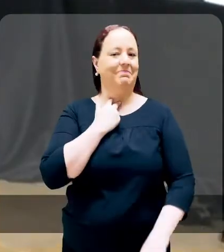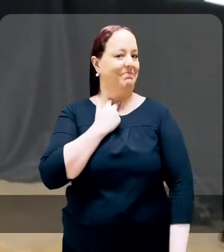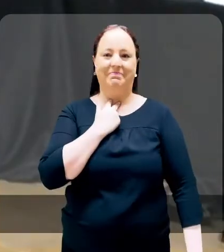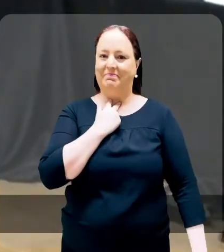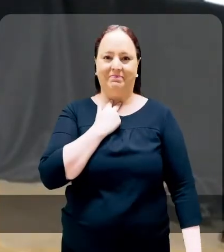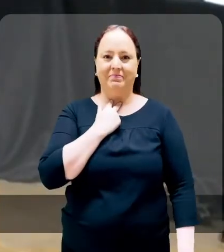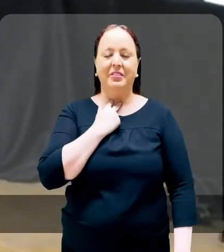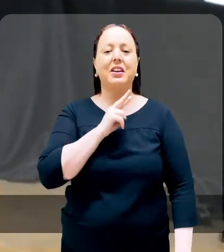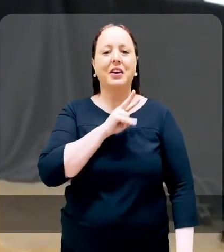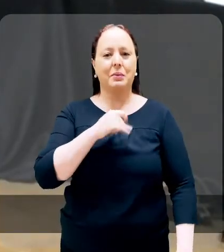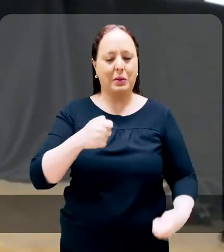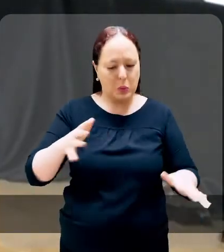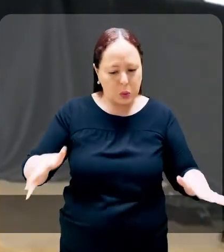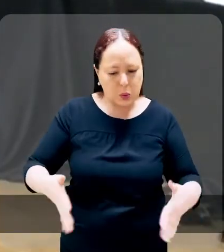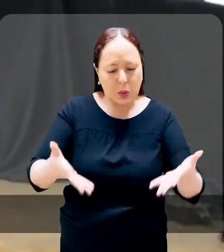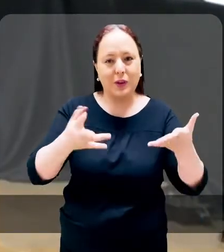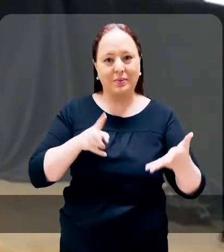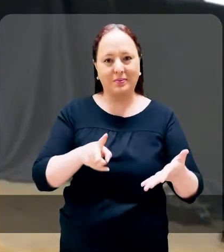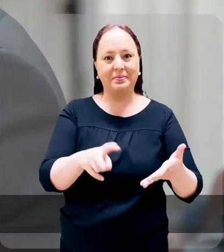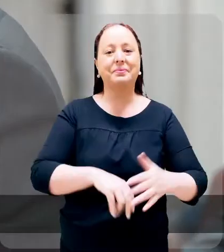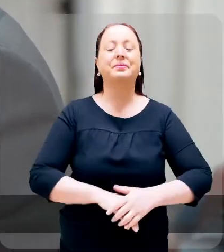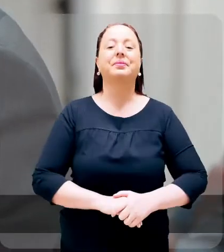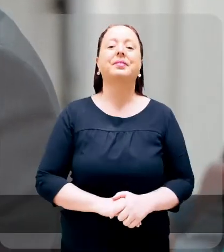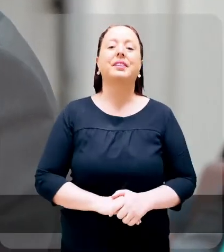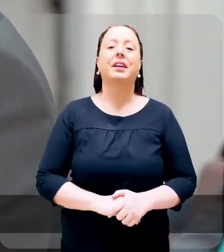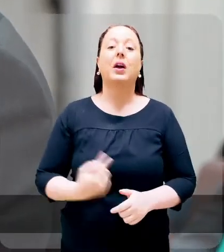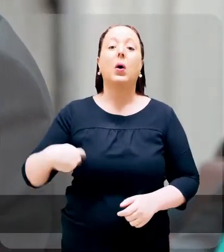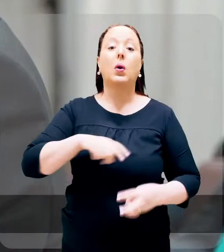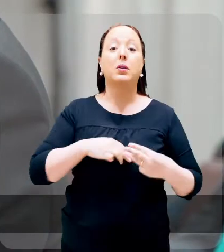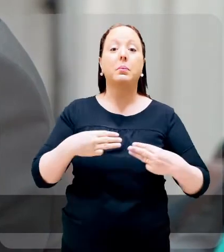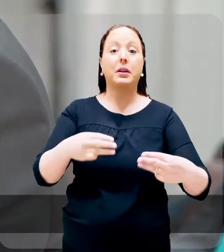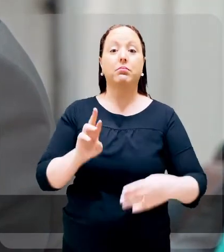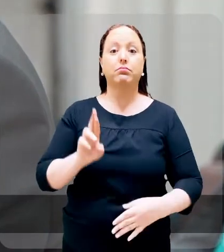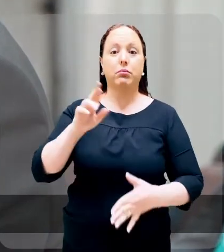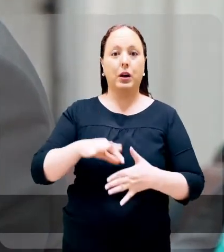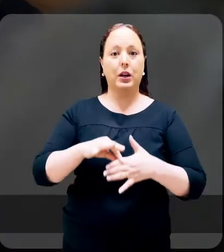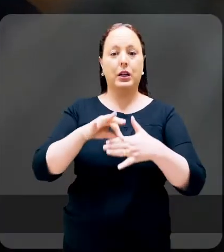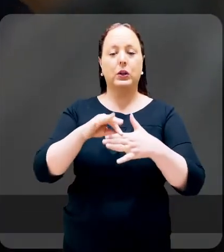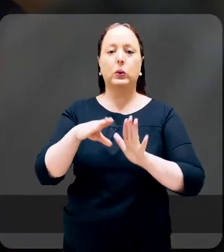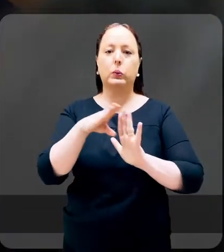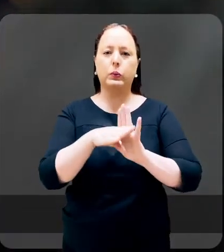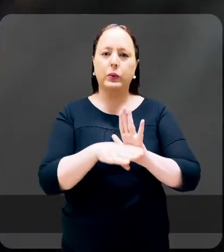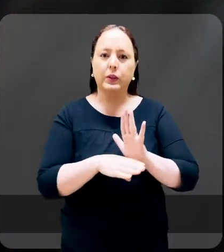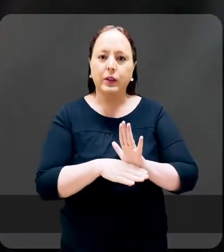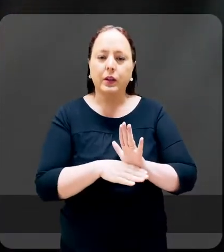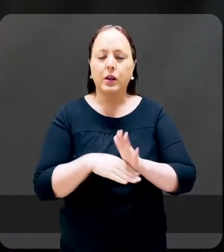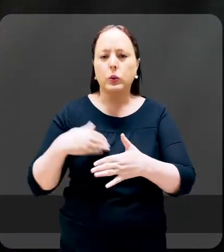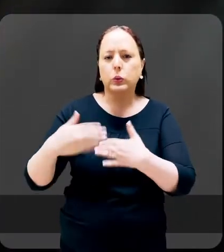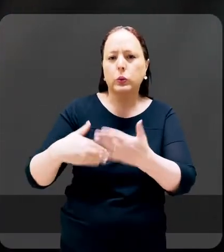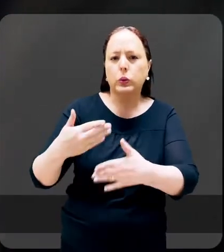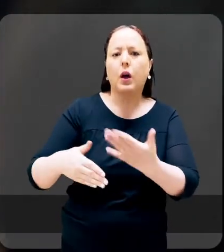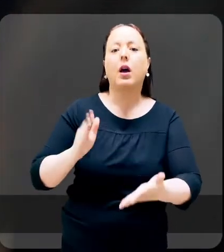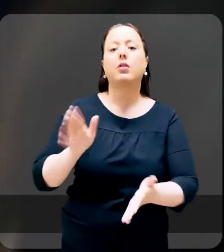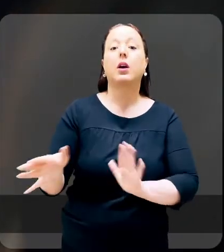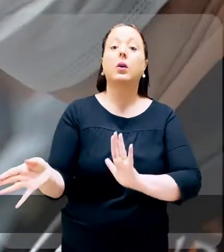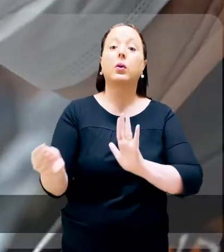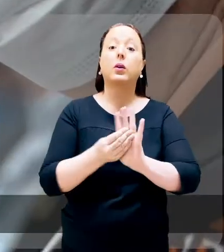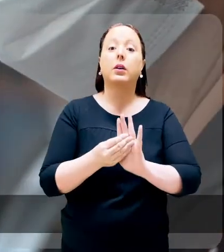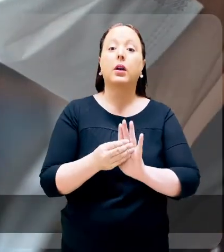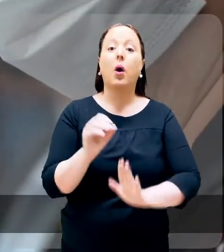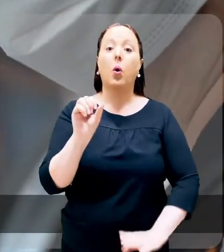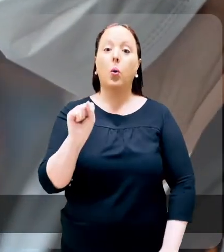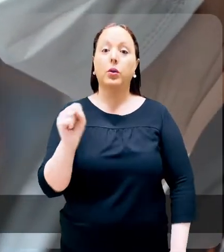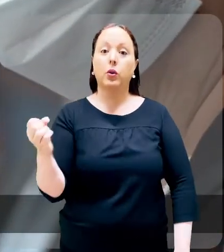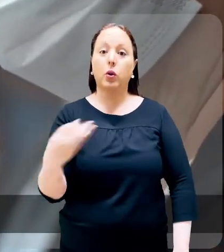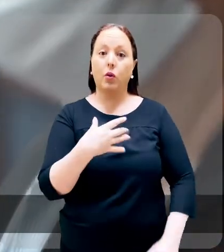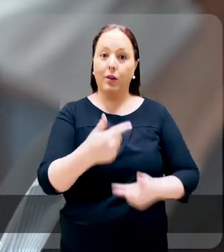A gente não tem o direito de frustrar essas pecaquinhas. O nosso ministério coordena o programa. E até o momento, o processo de revisão já